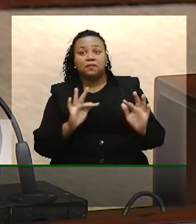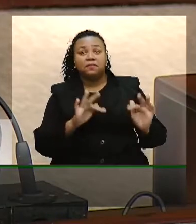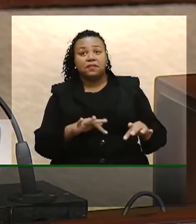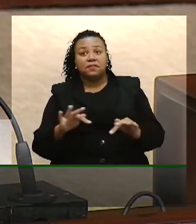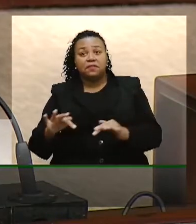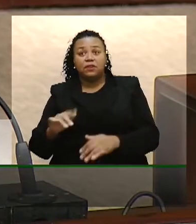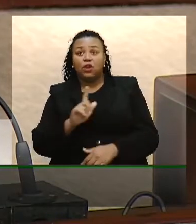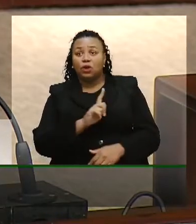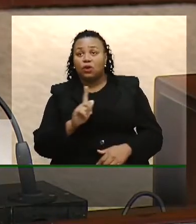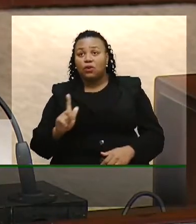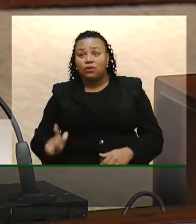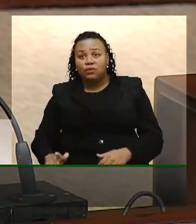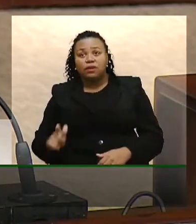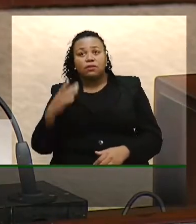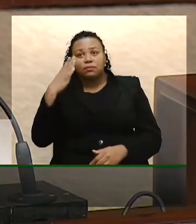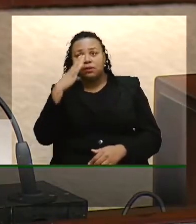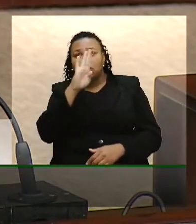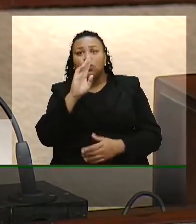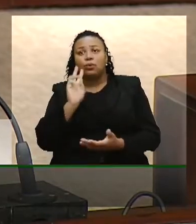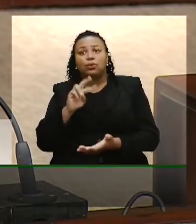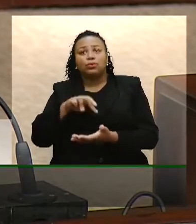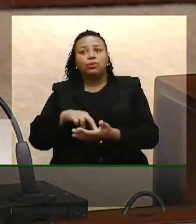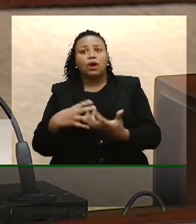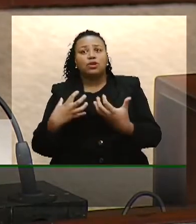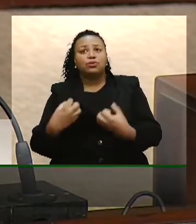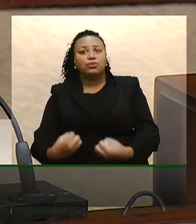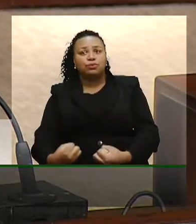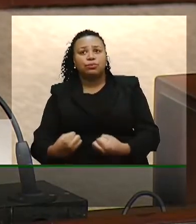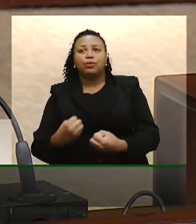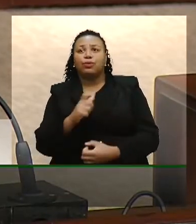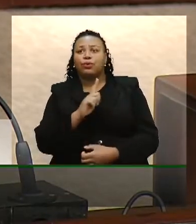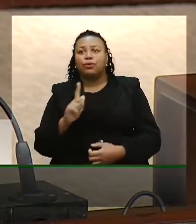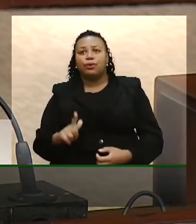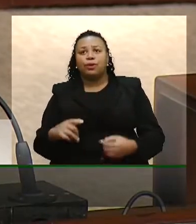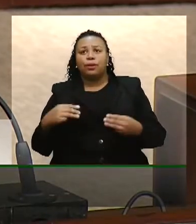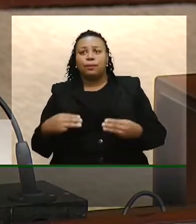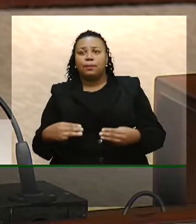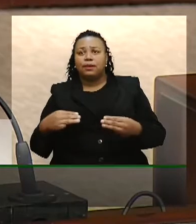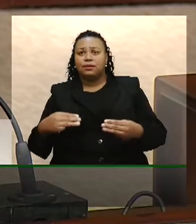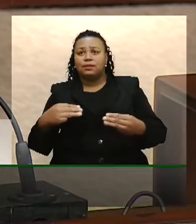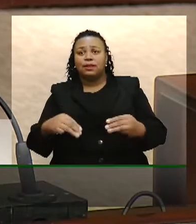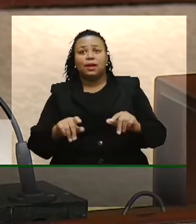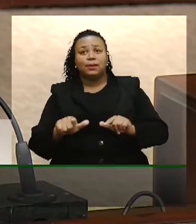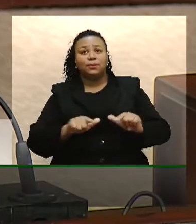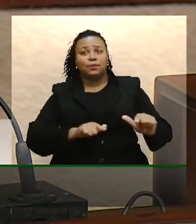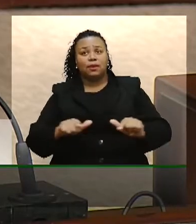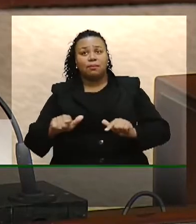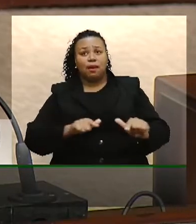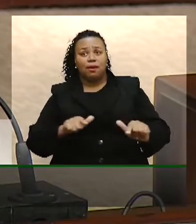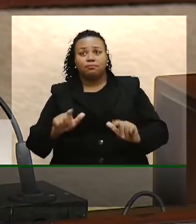Bolsonaro assim que assumiu o governo. Ministério do trabalho. trabalho.